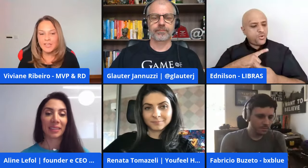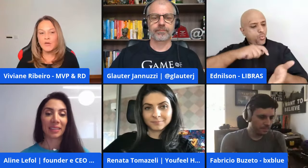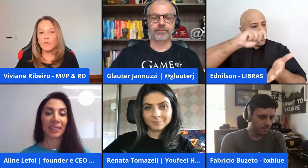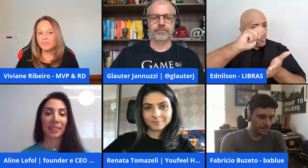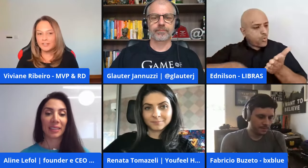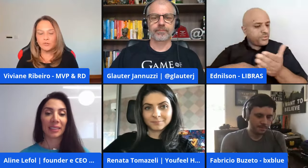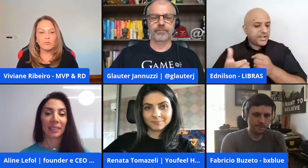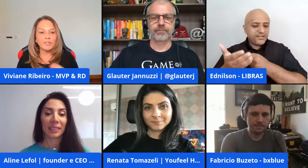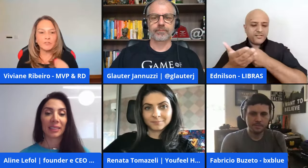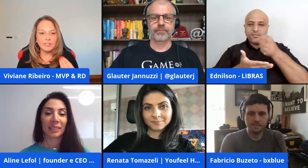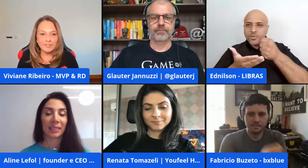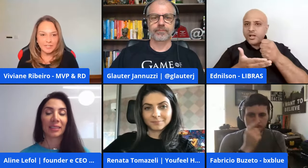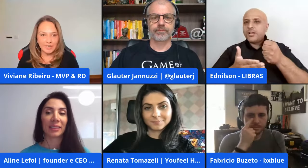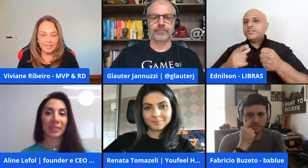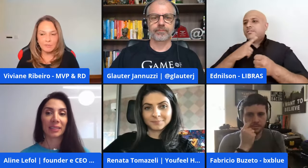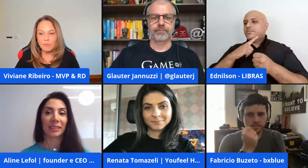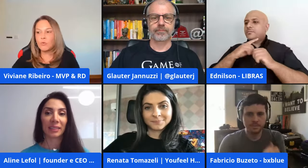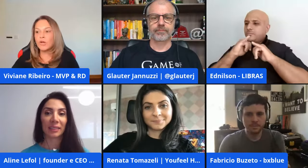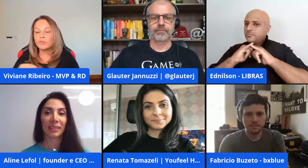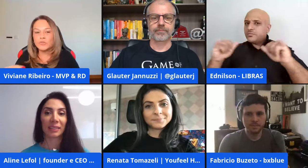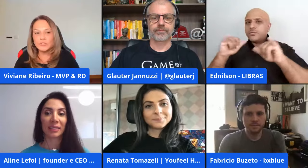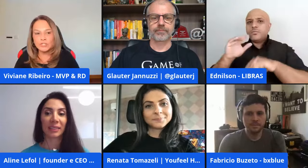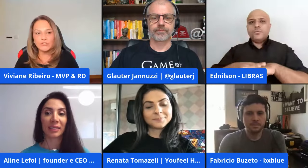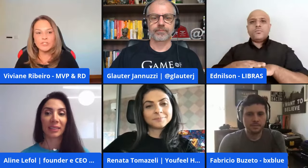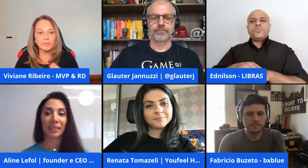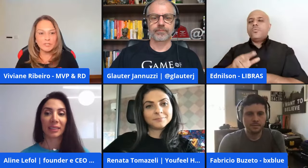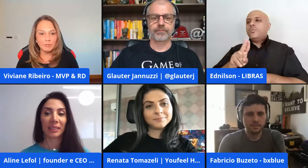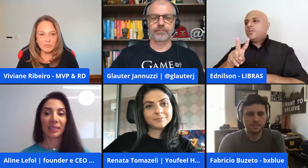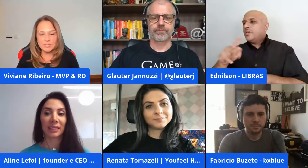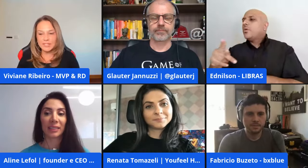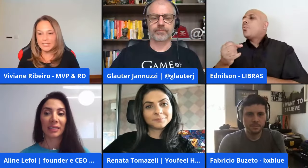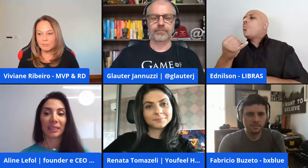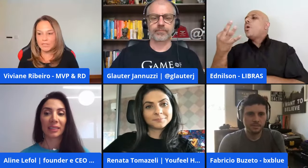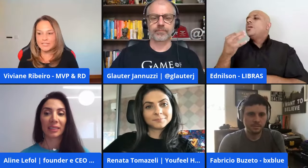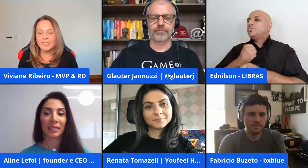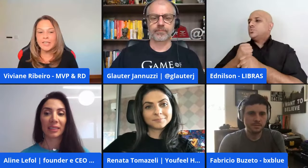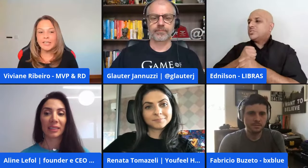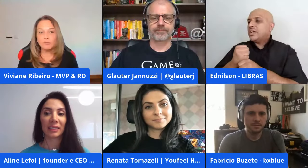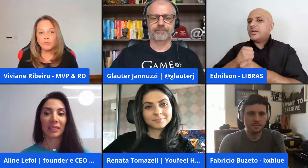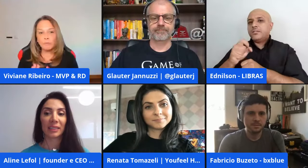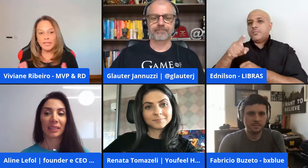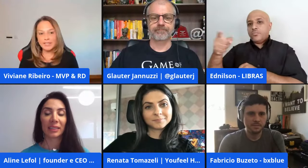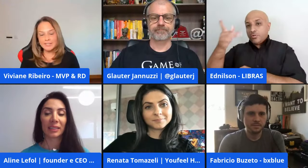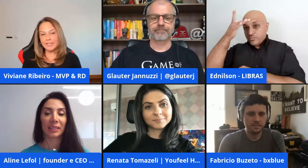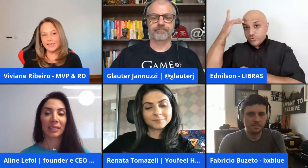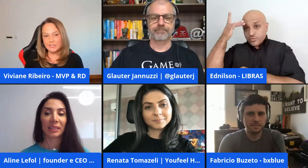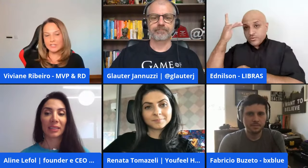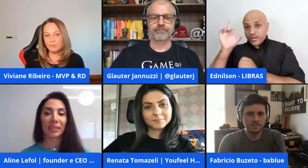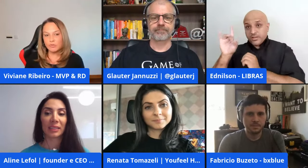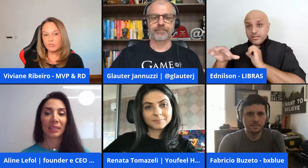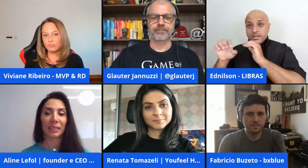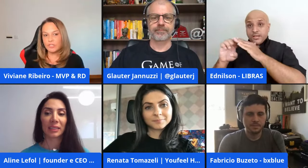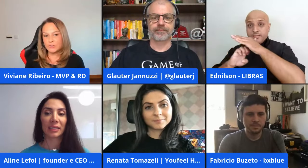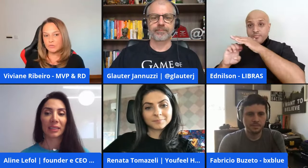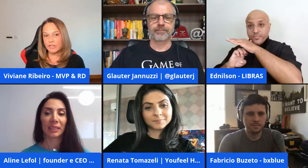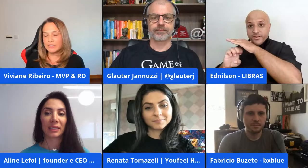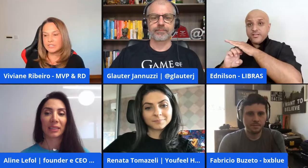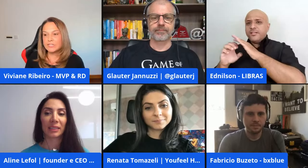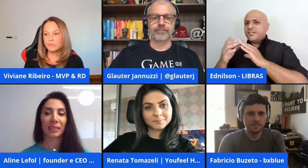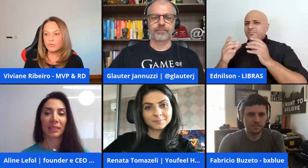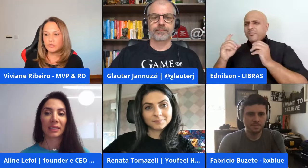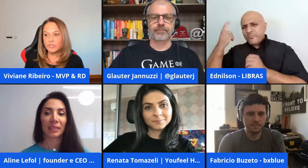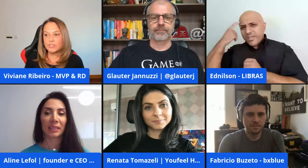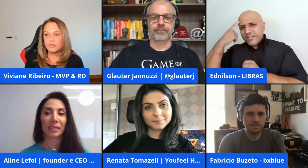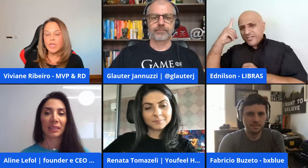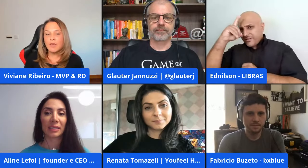base contrato cobrindo o MBA por quantos anos depois que a pessoa sair da empresa e tudo pensem às vezes é muito difícil tá